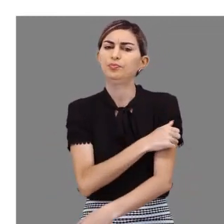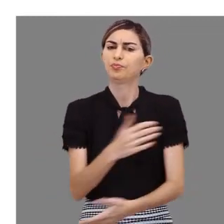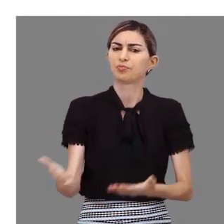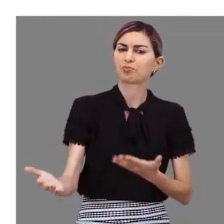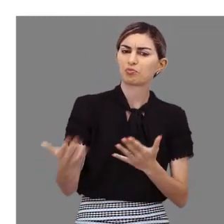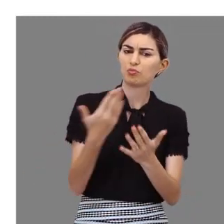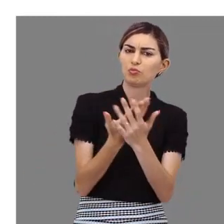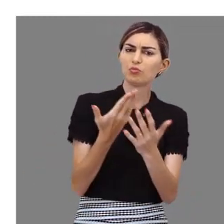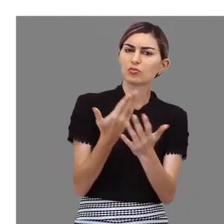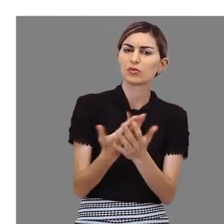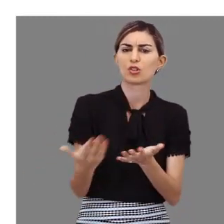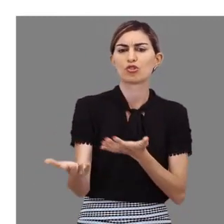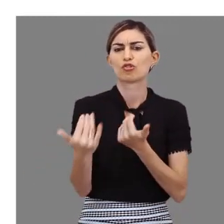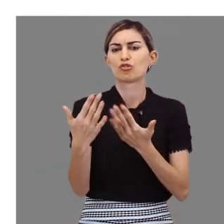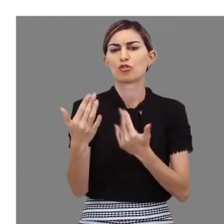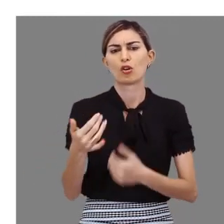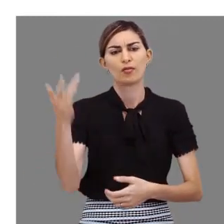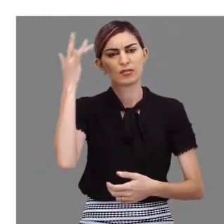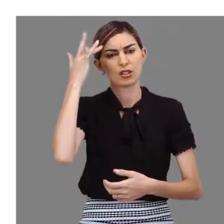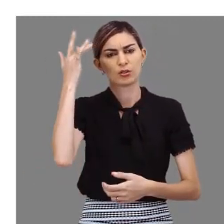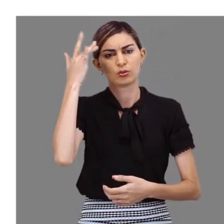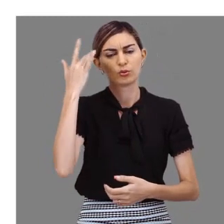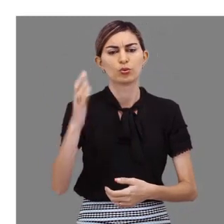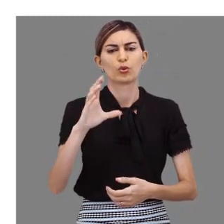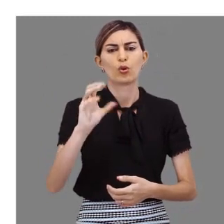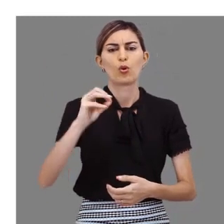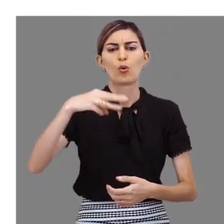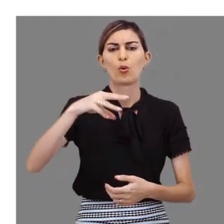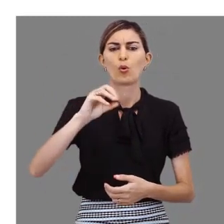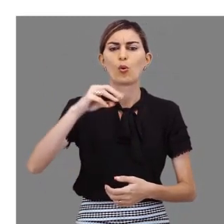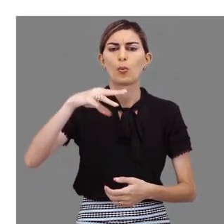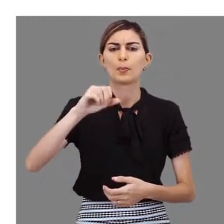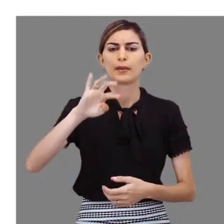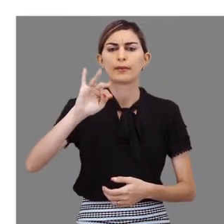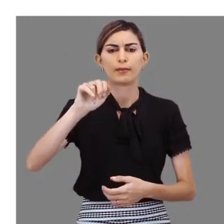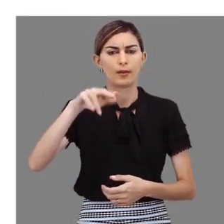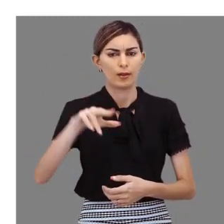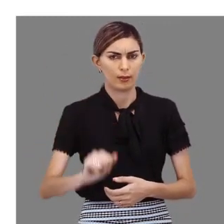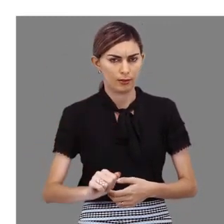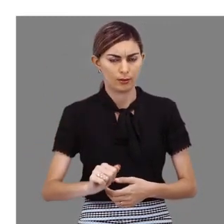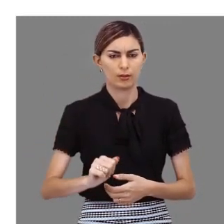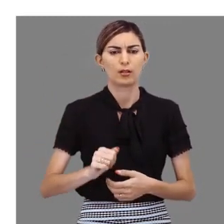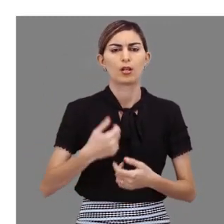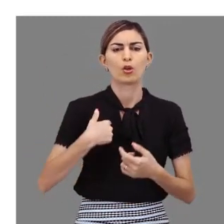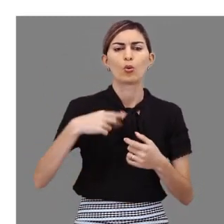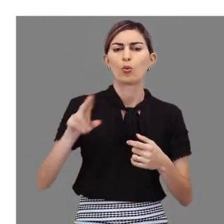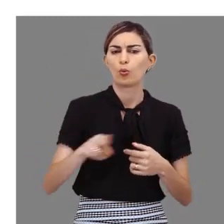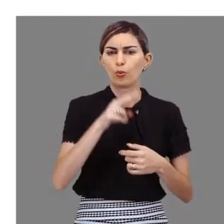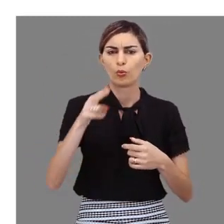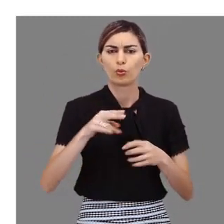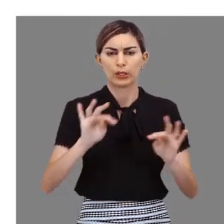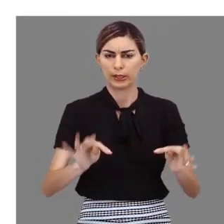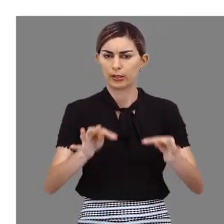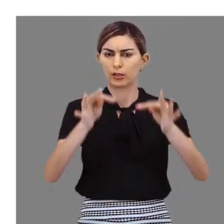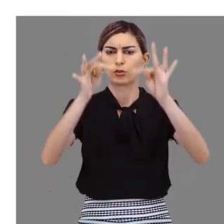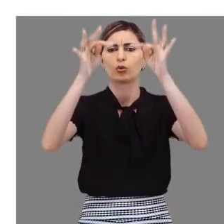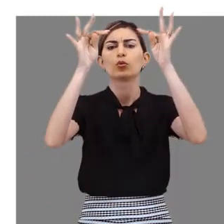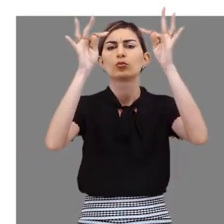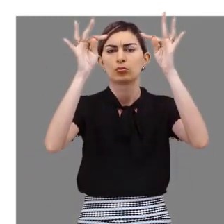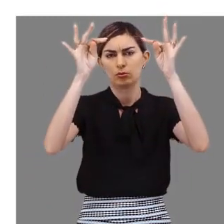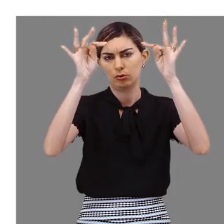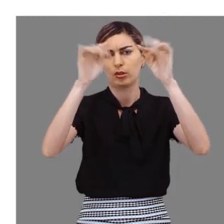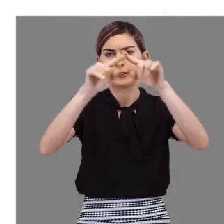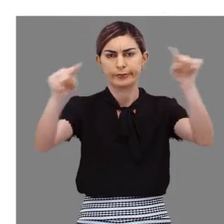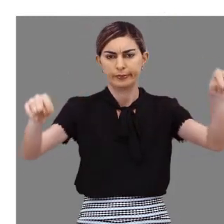e adultos na modalidade concomitante e subsequente, por intermédio do uso de tecnologias da